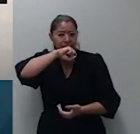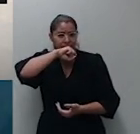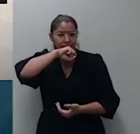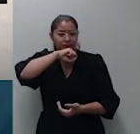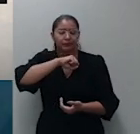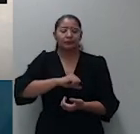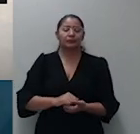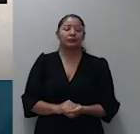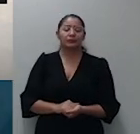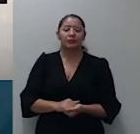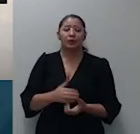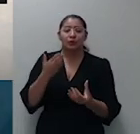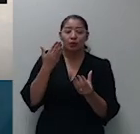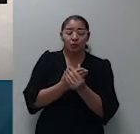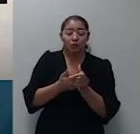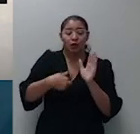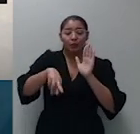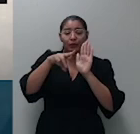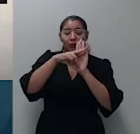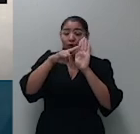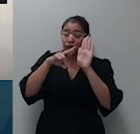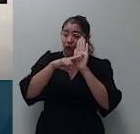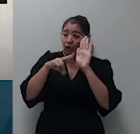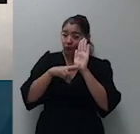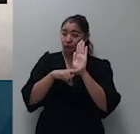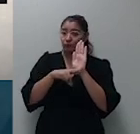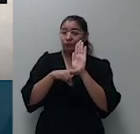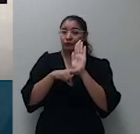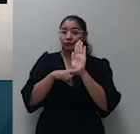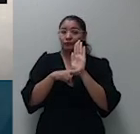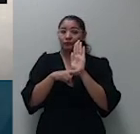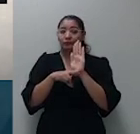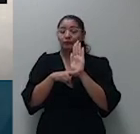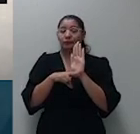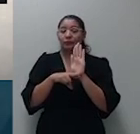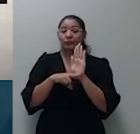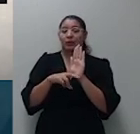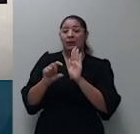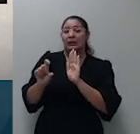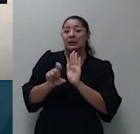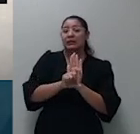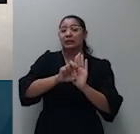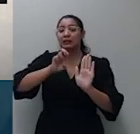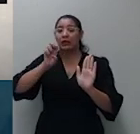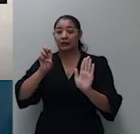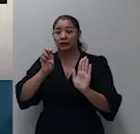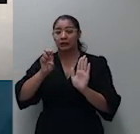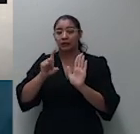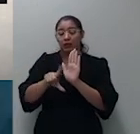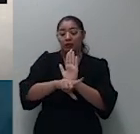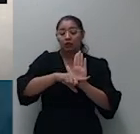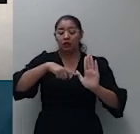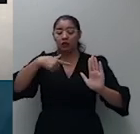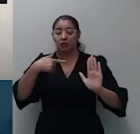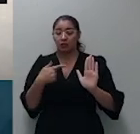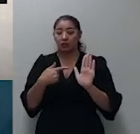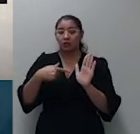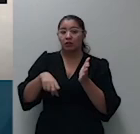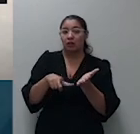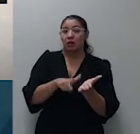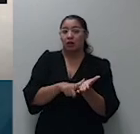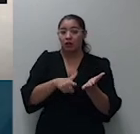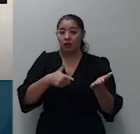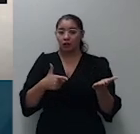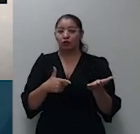termos que estão declinados na quinta sexta e sétima lauda do material que trago a